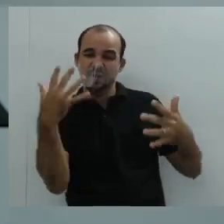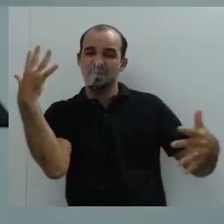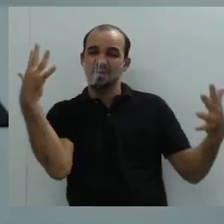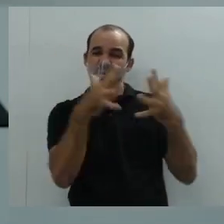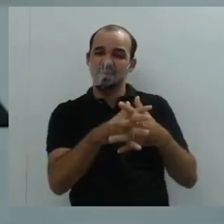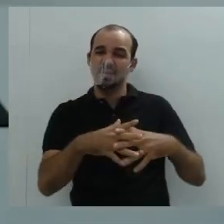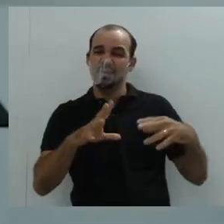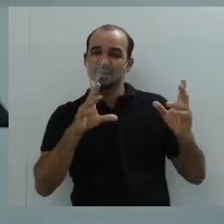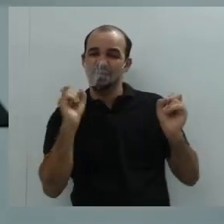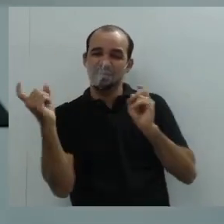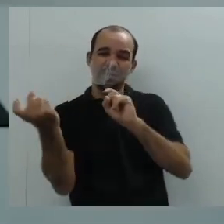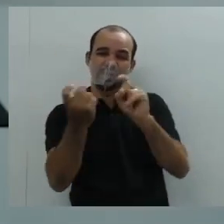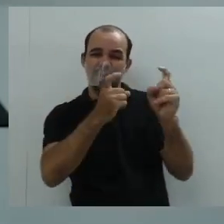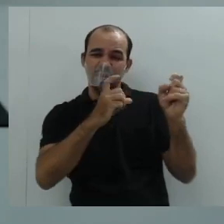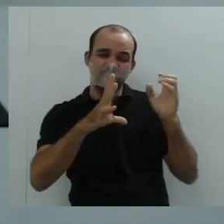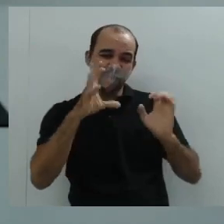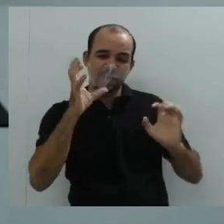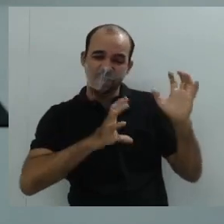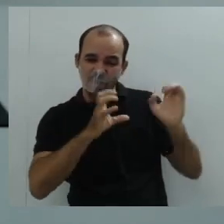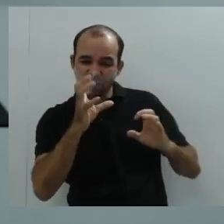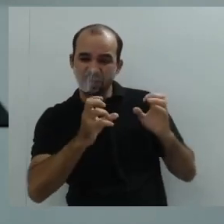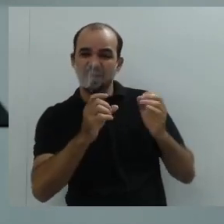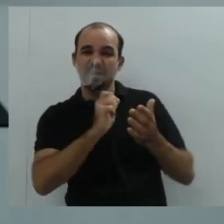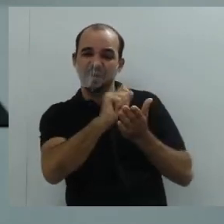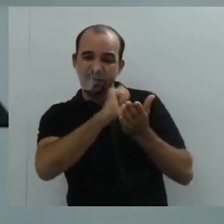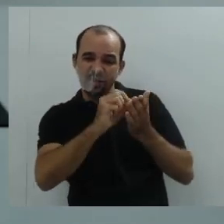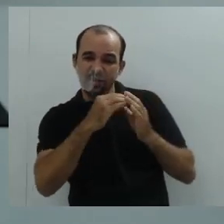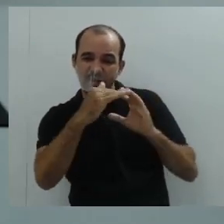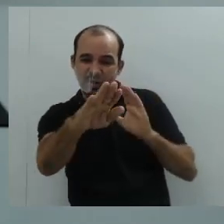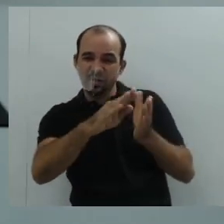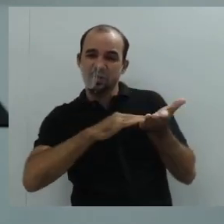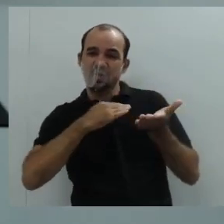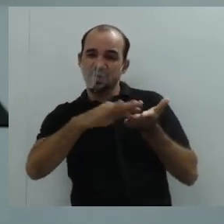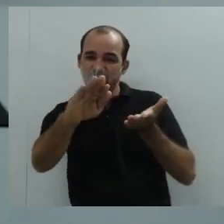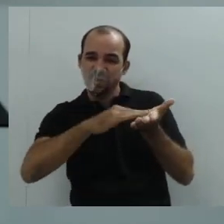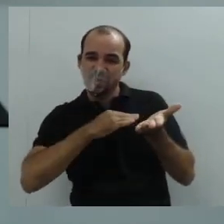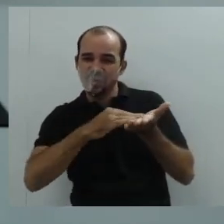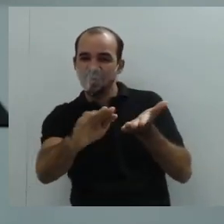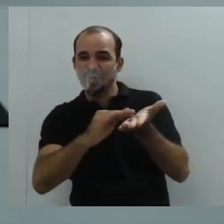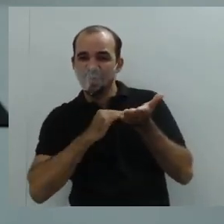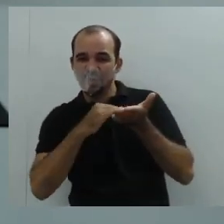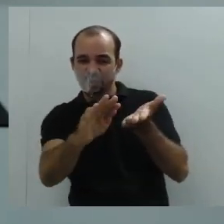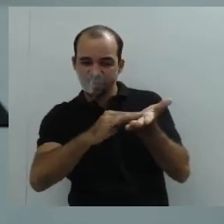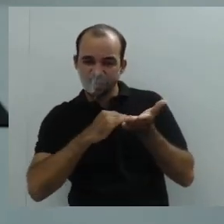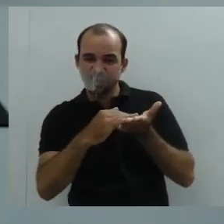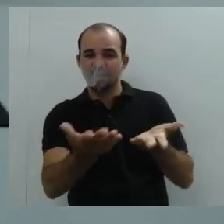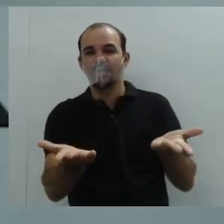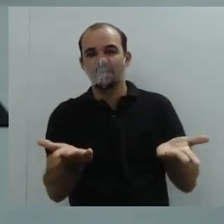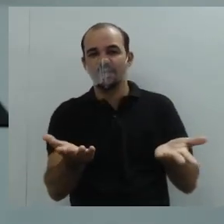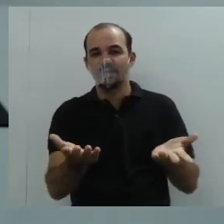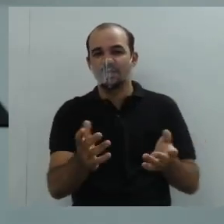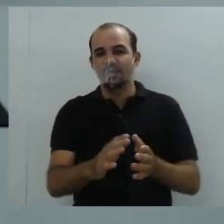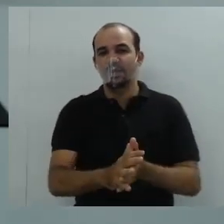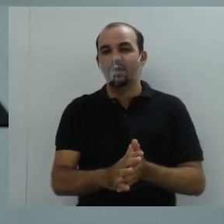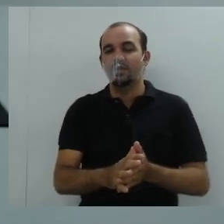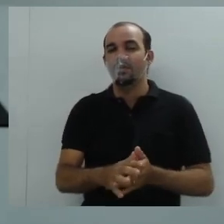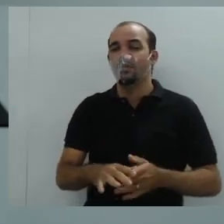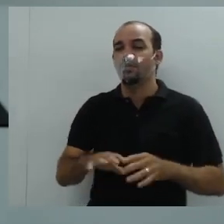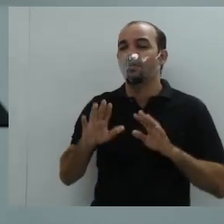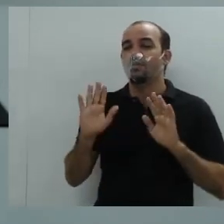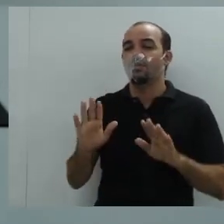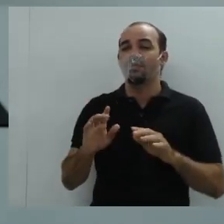quando na maioria das vezes, o ponto de vista das pessoas estão bastante alinhados. O problema é não saber